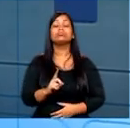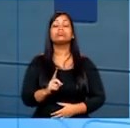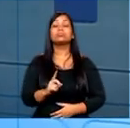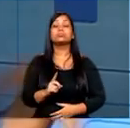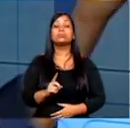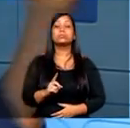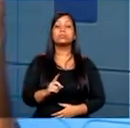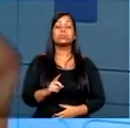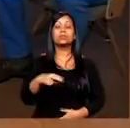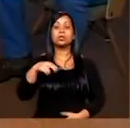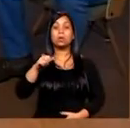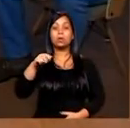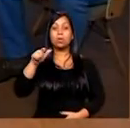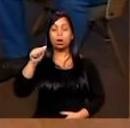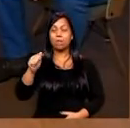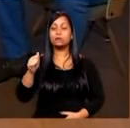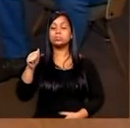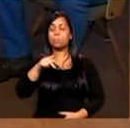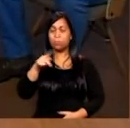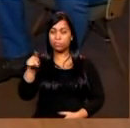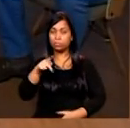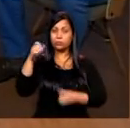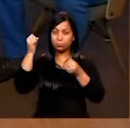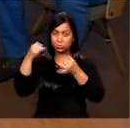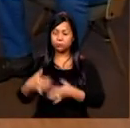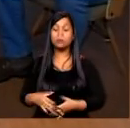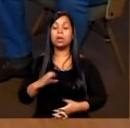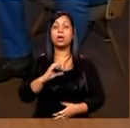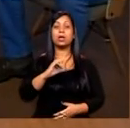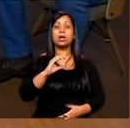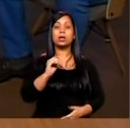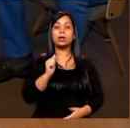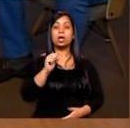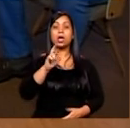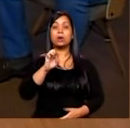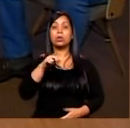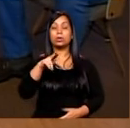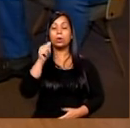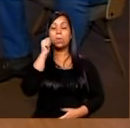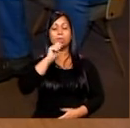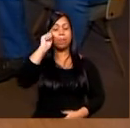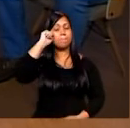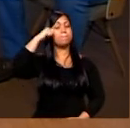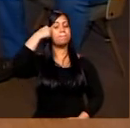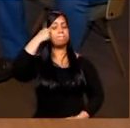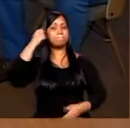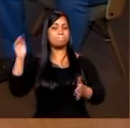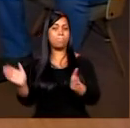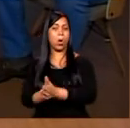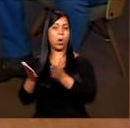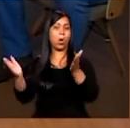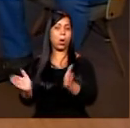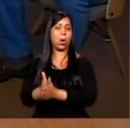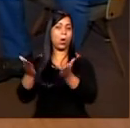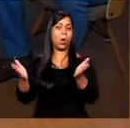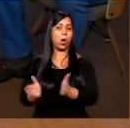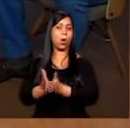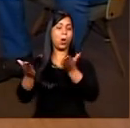o Nicolas, que é professor de literatura, depois pode falar mais, a Carolina foi uma mulher negra periférica, né?